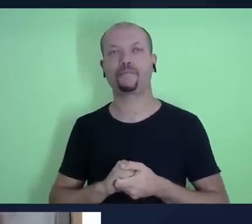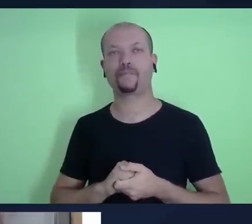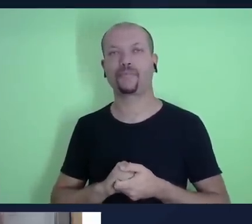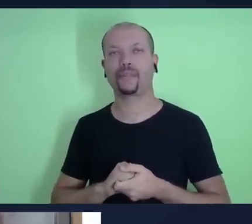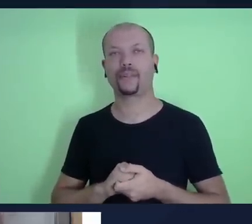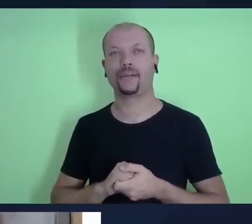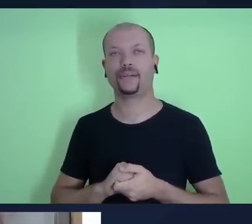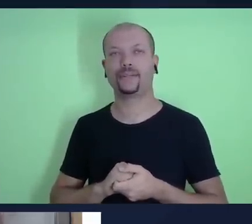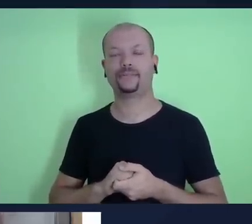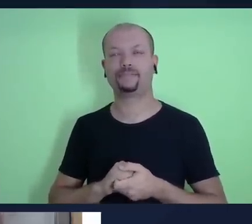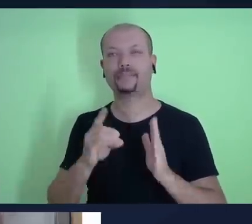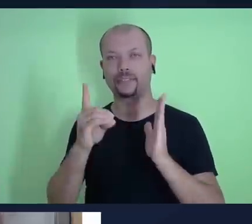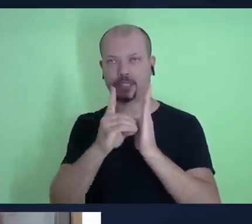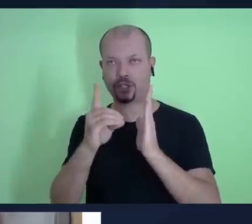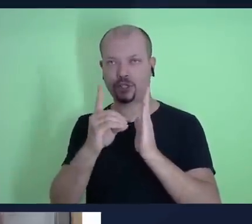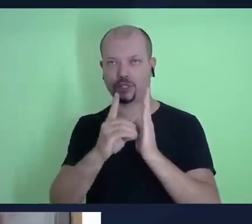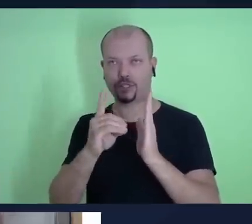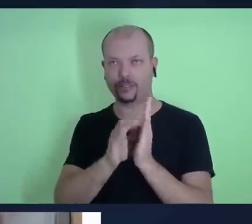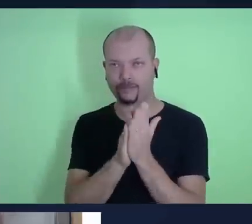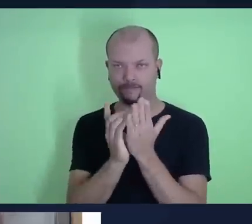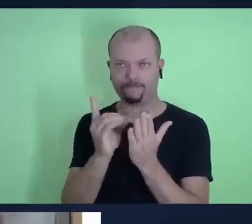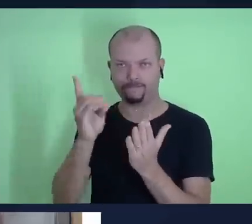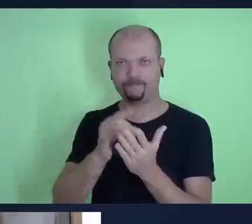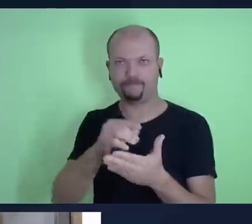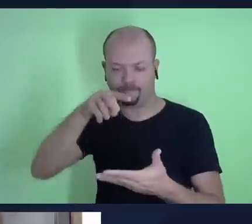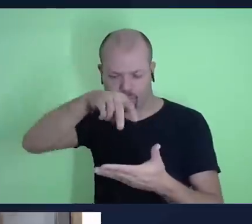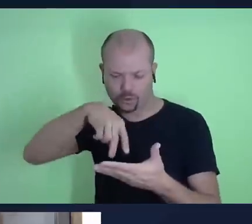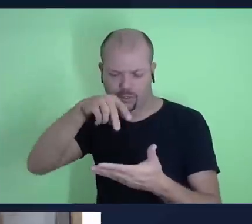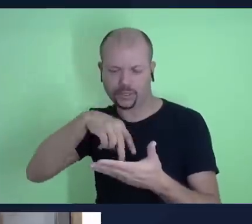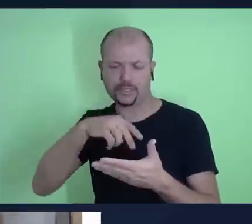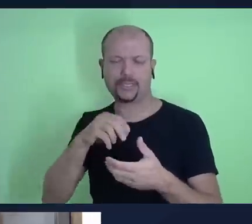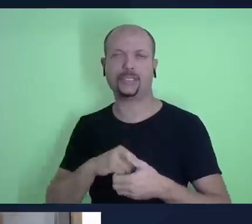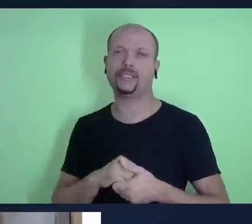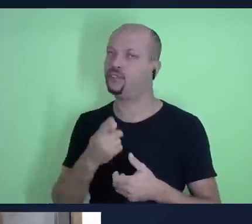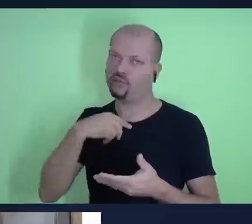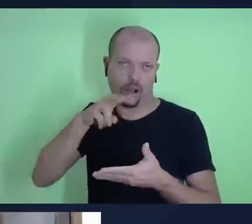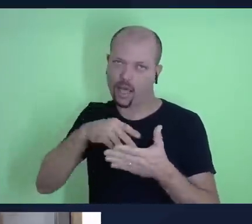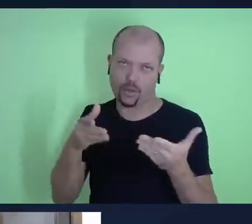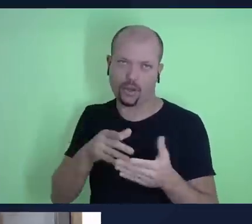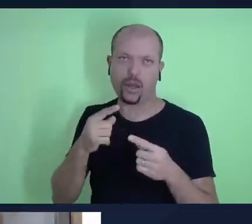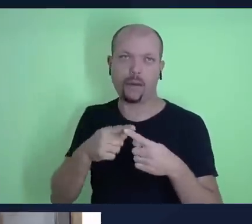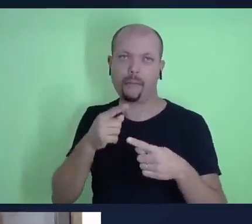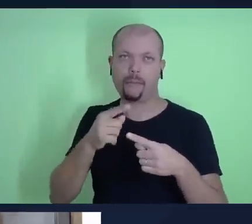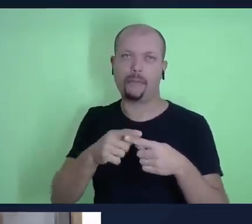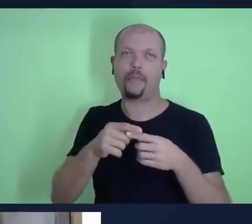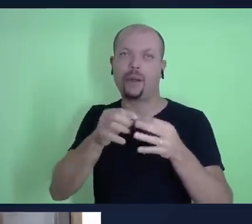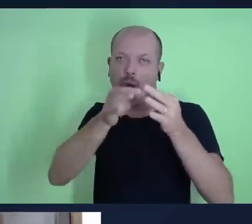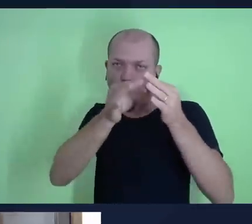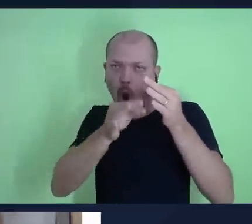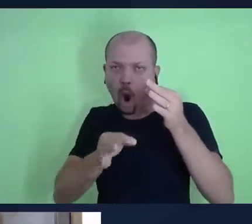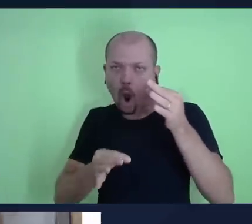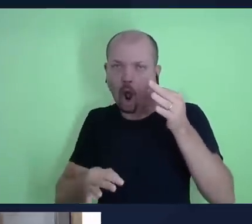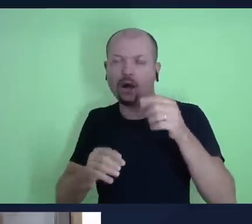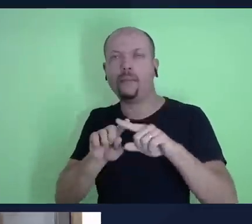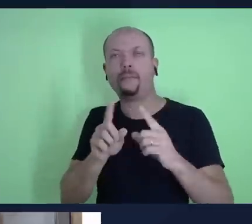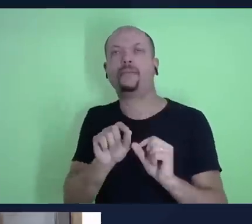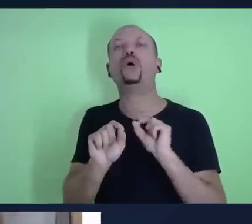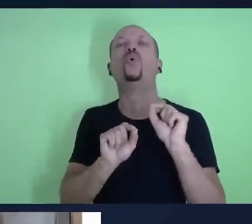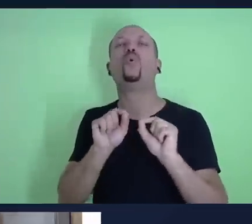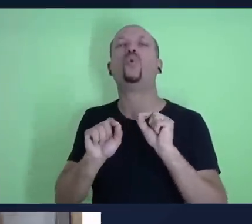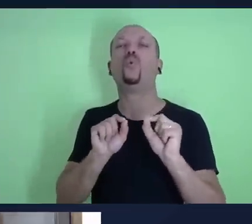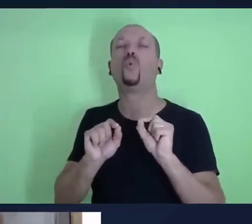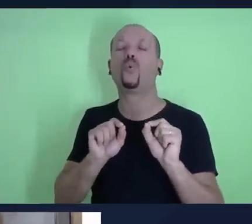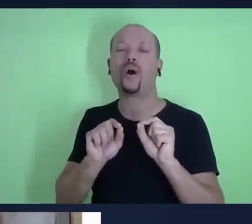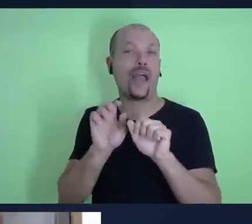Em Deuteronômio, se a gente ler o trecho, eu não vou ler aqui porque é um trecho um tanto quanto longo, mas fica muito